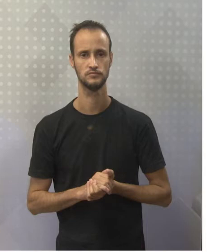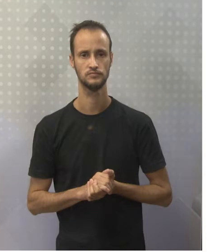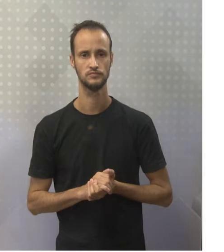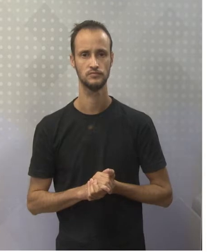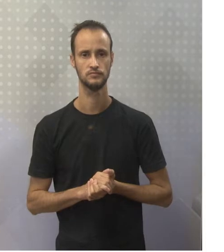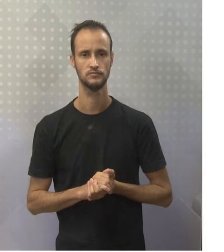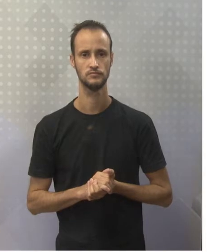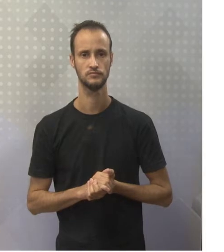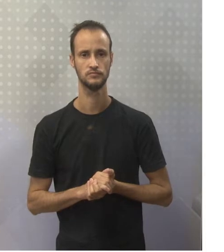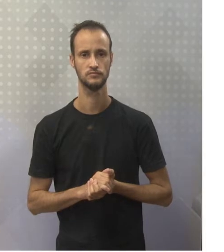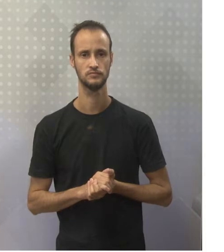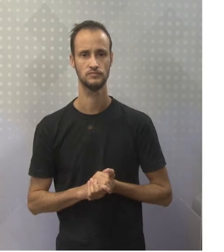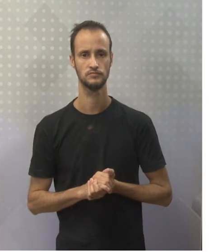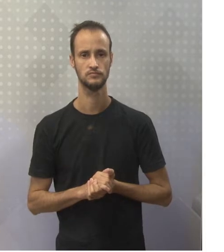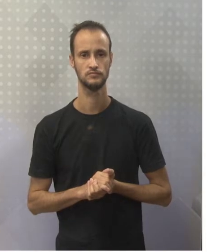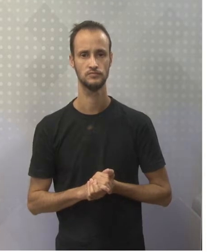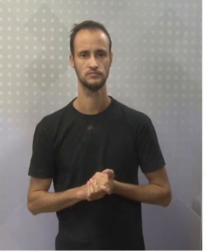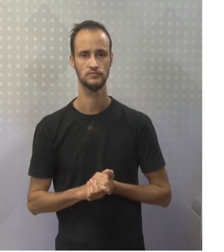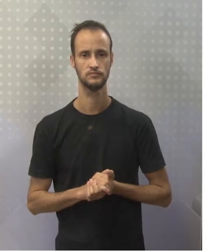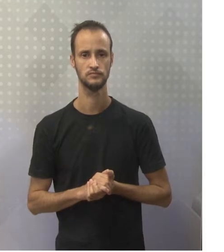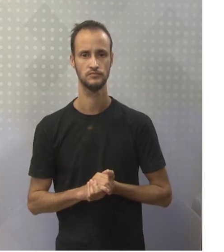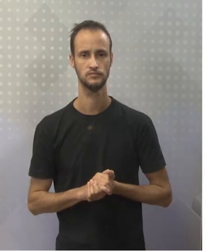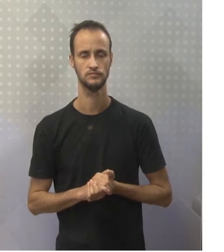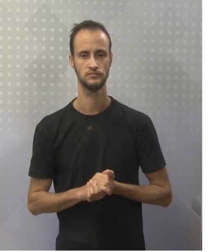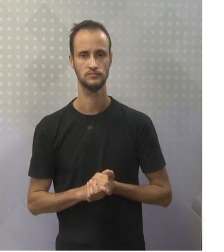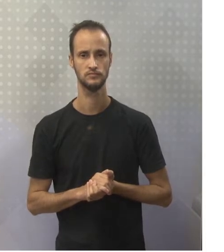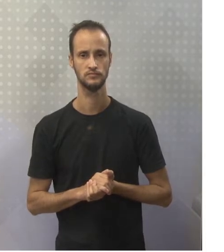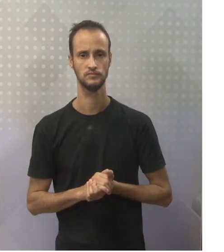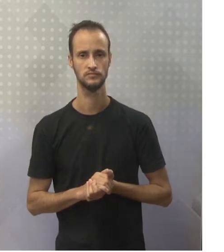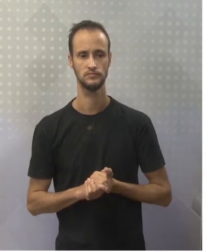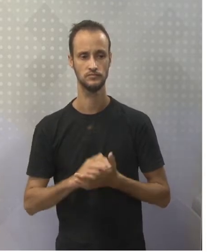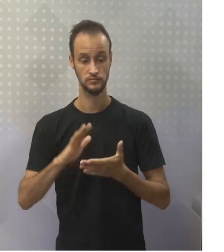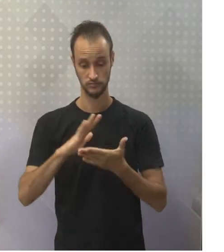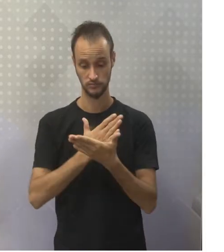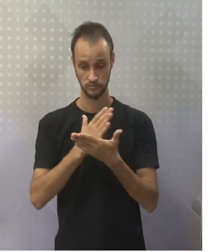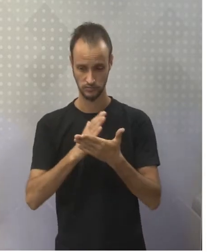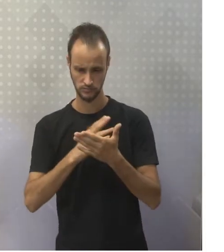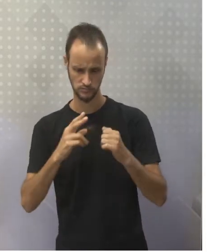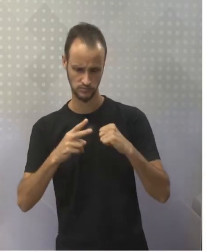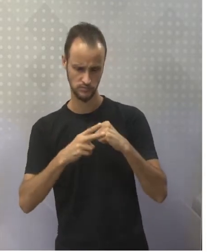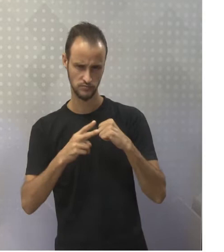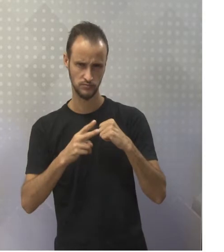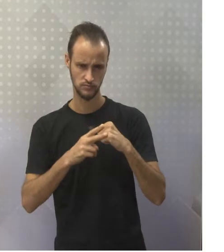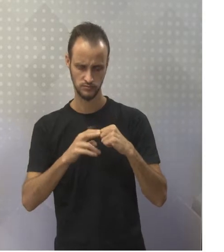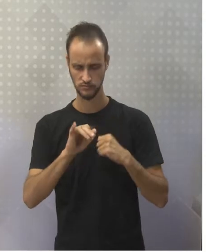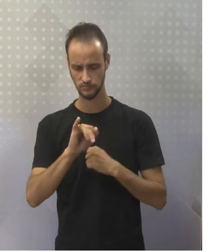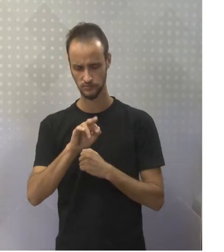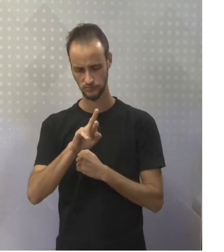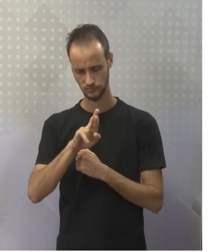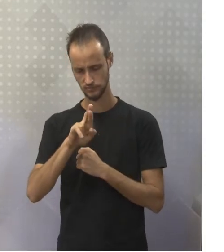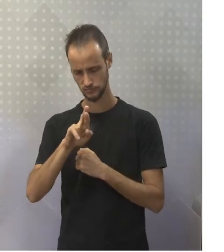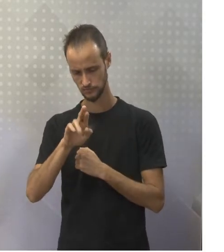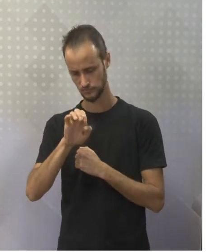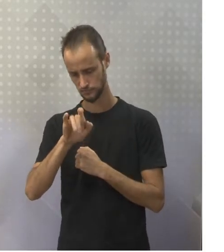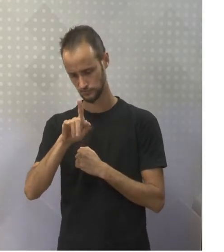their ends. D e D, I e D. Alguns verbos irregulares, quando eles estão